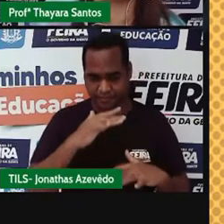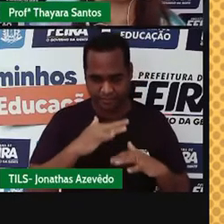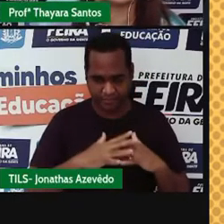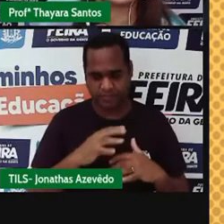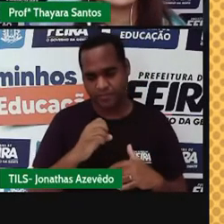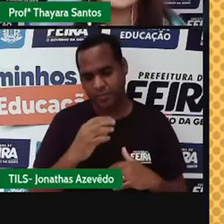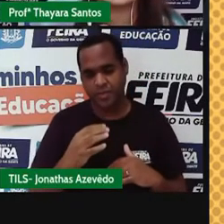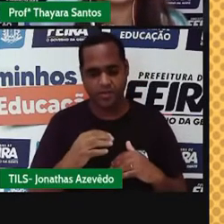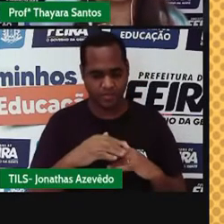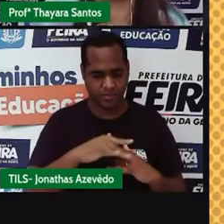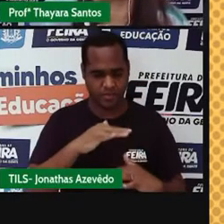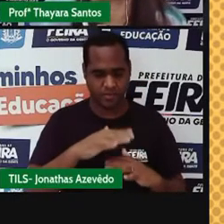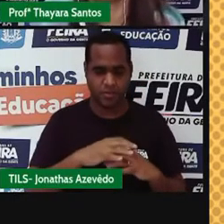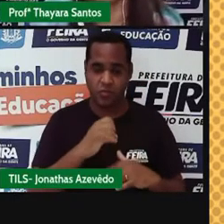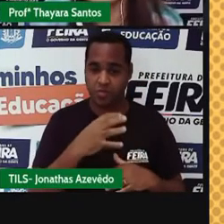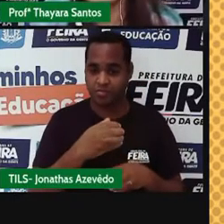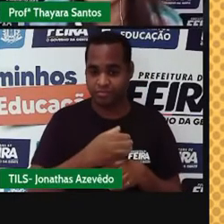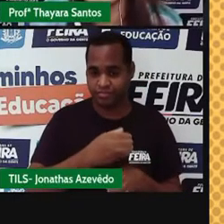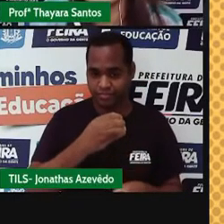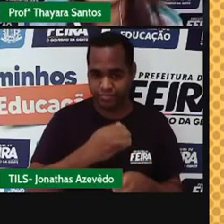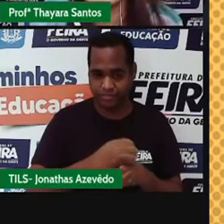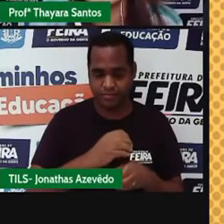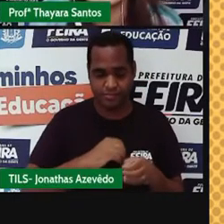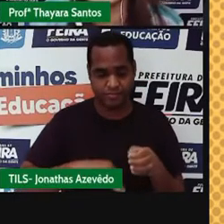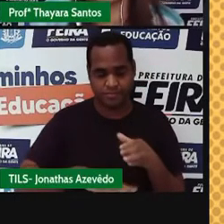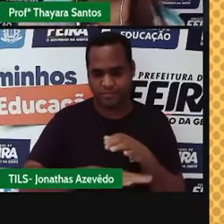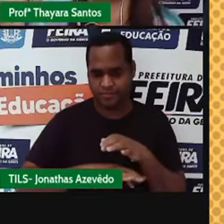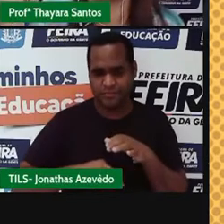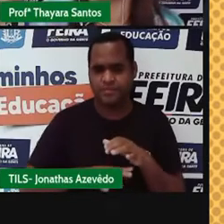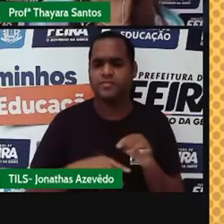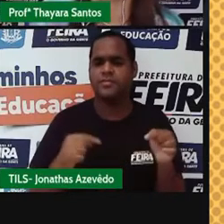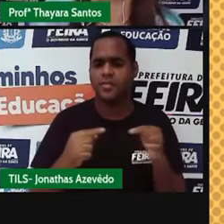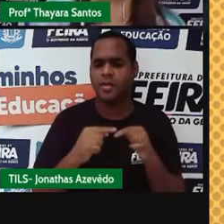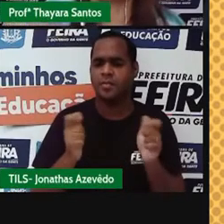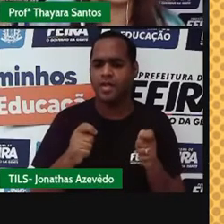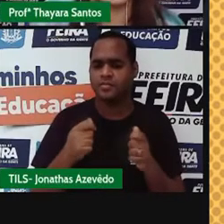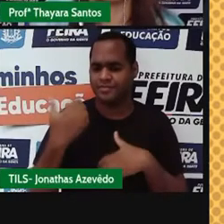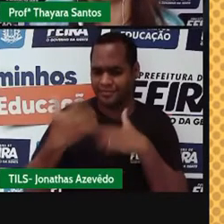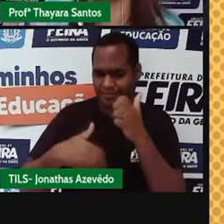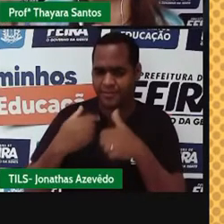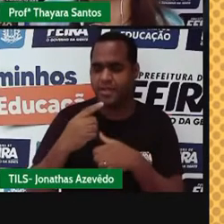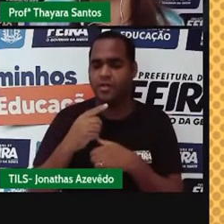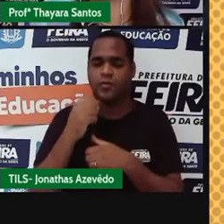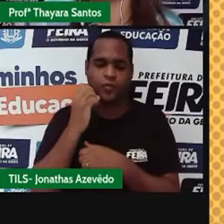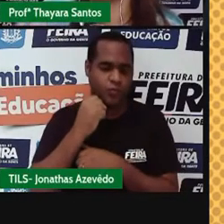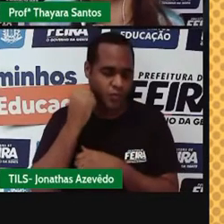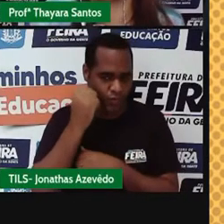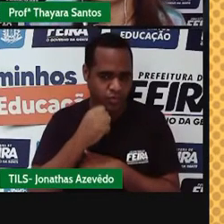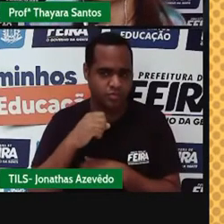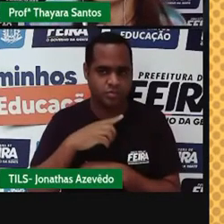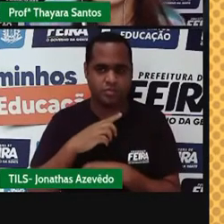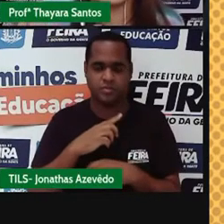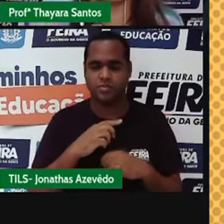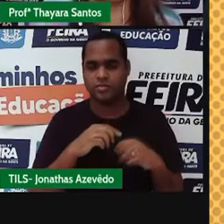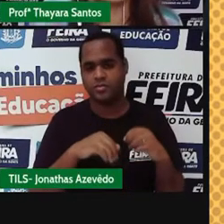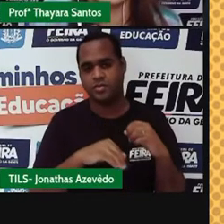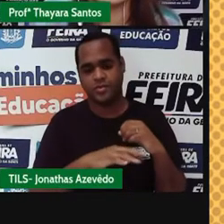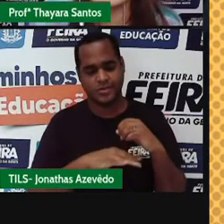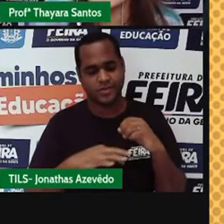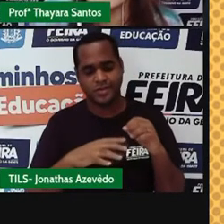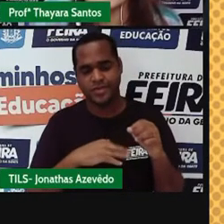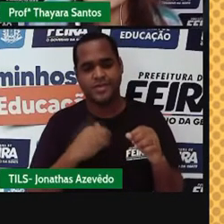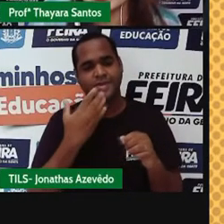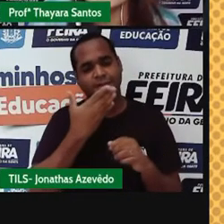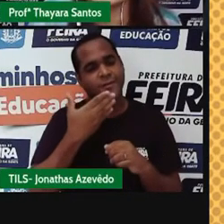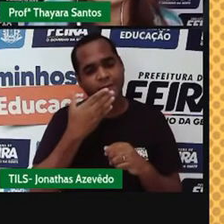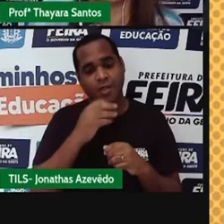copo ou no fundo da jarra. Então, toda vez agora que vocês verem, fazendo um suco, qualquer coisa, e ver que tem um monte de açúcar ou um monte de sal